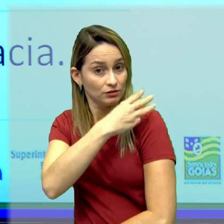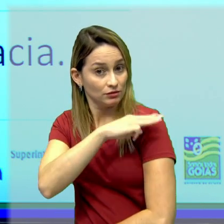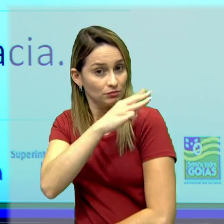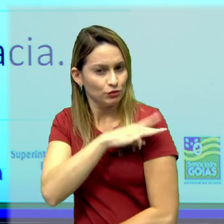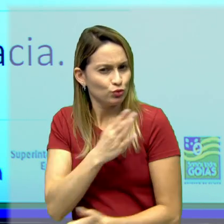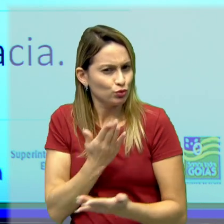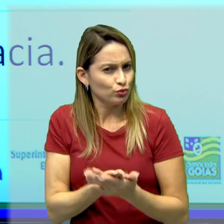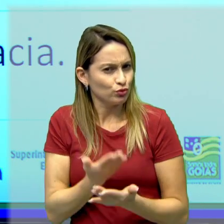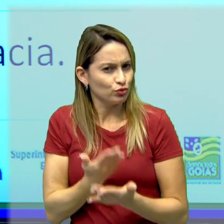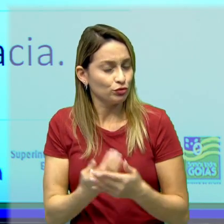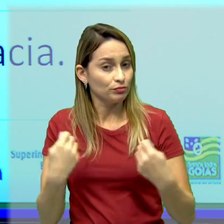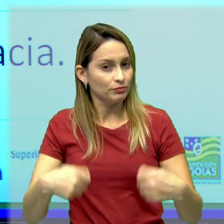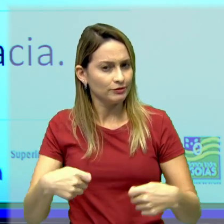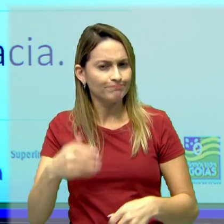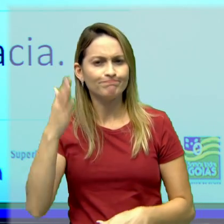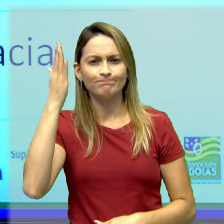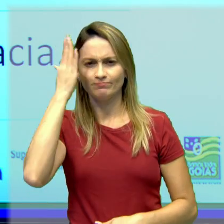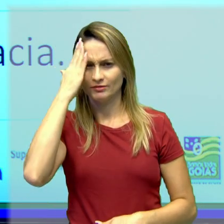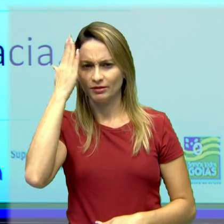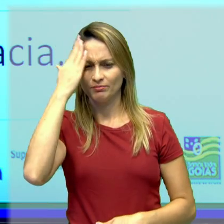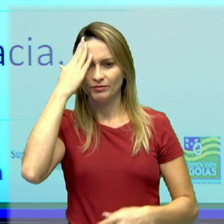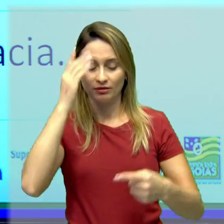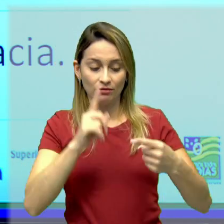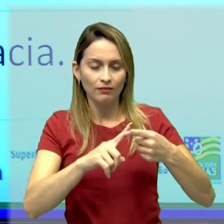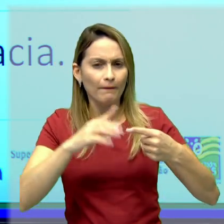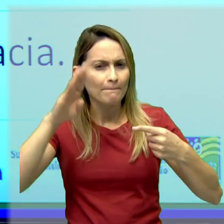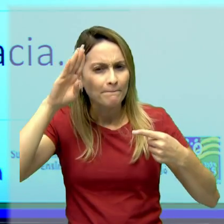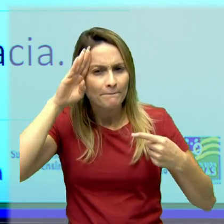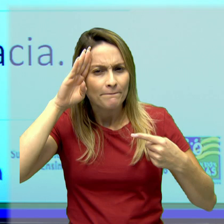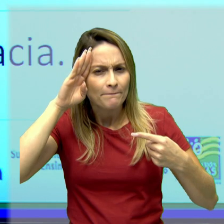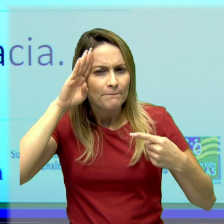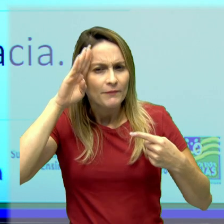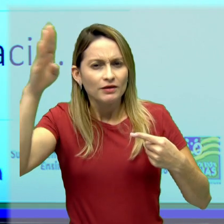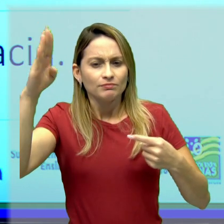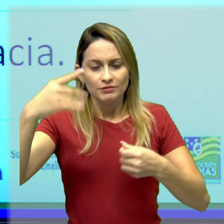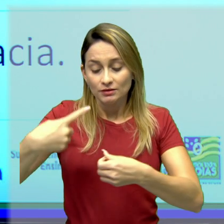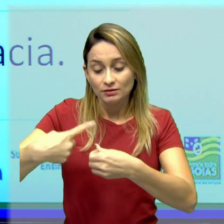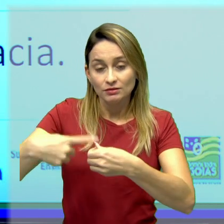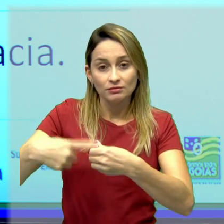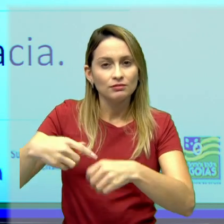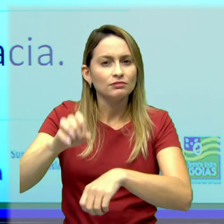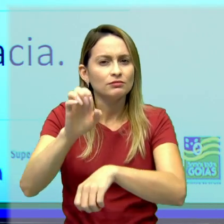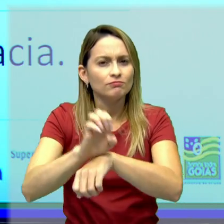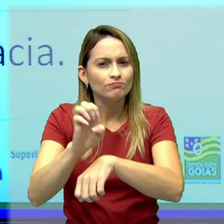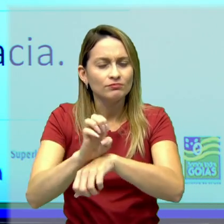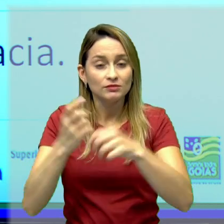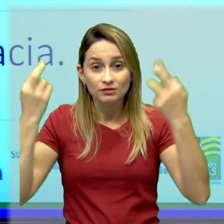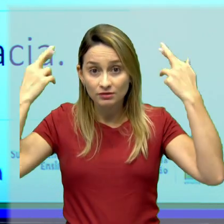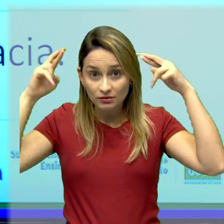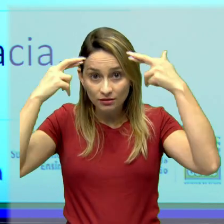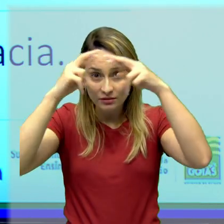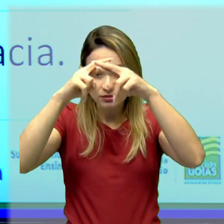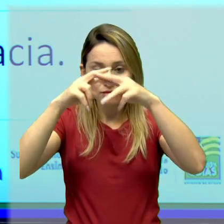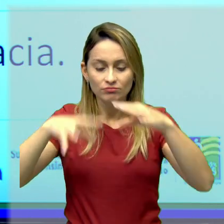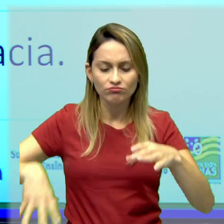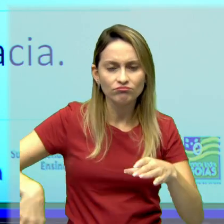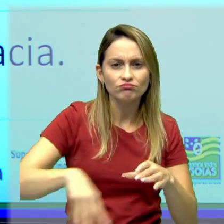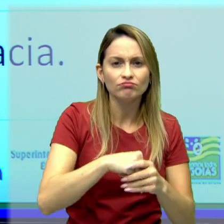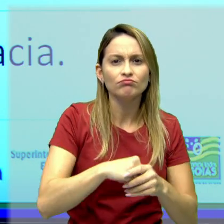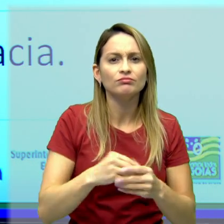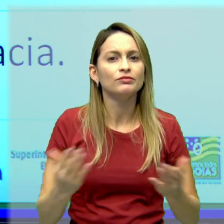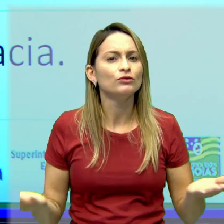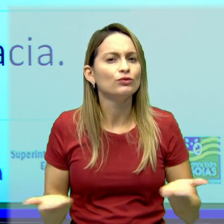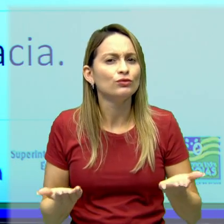terceira série do Ensino Médio, estudar. Primeiro, o fato dela ser a principal cidade-estado grega e que hoje